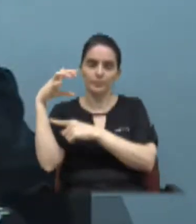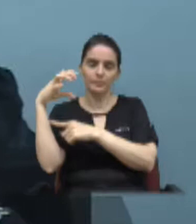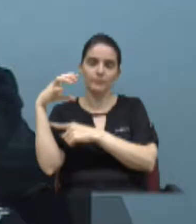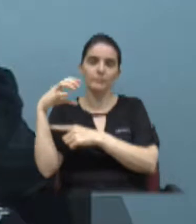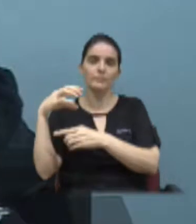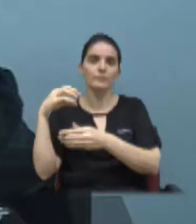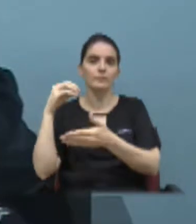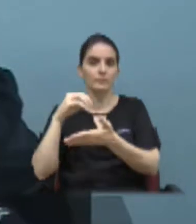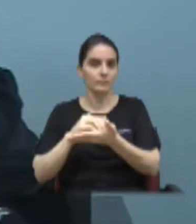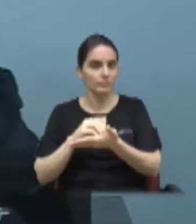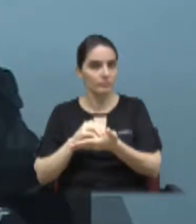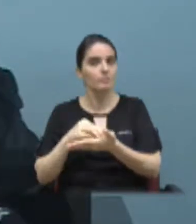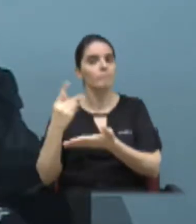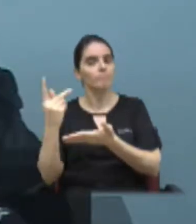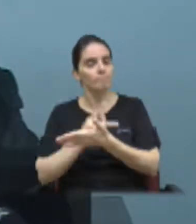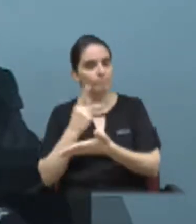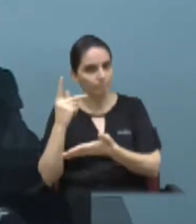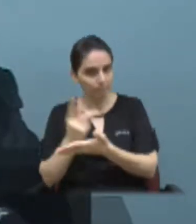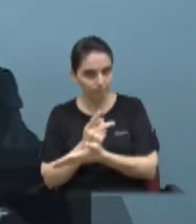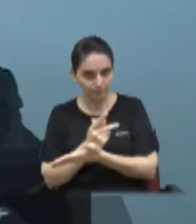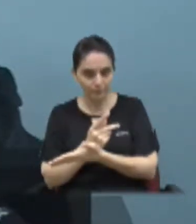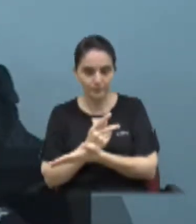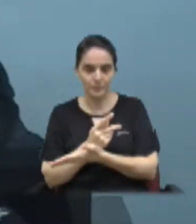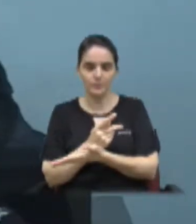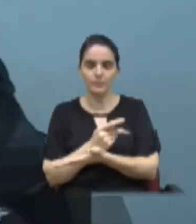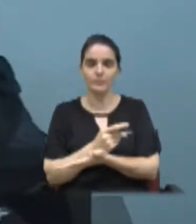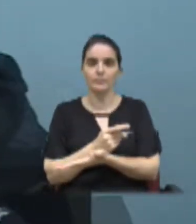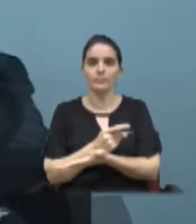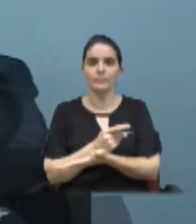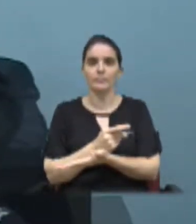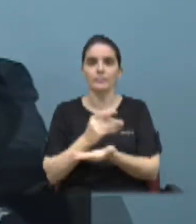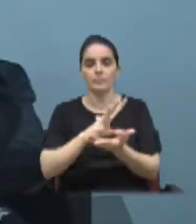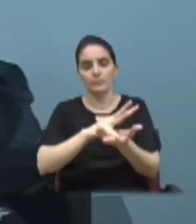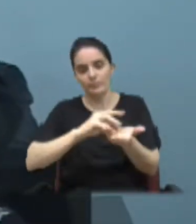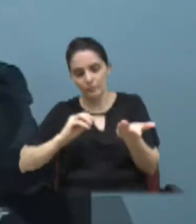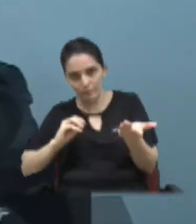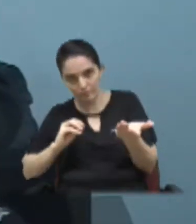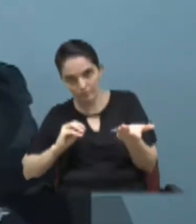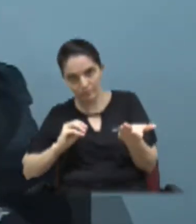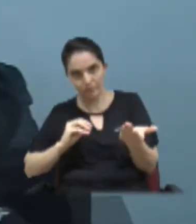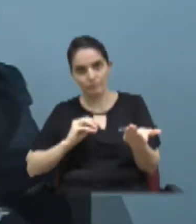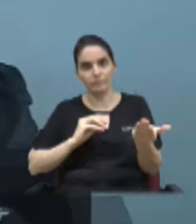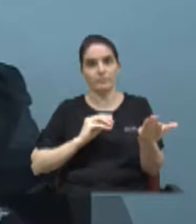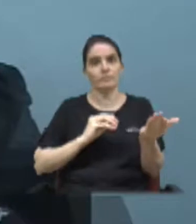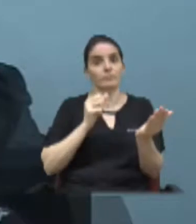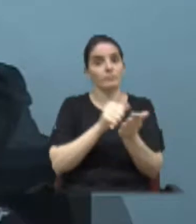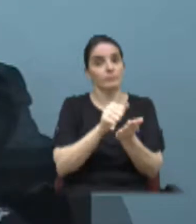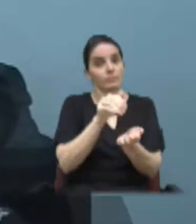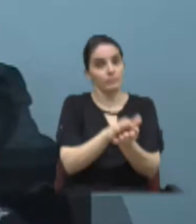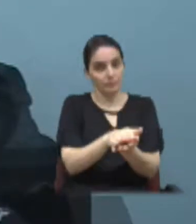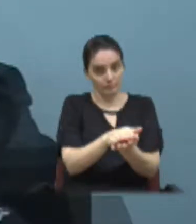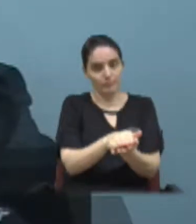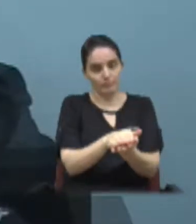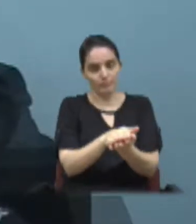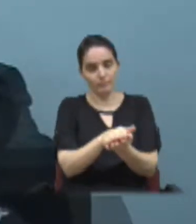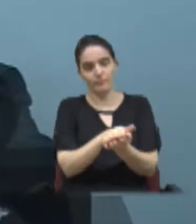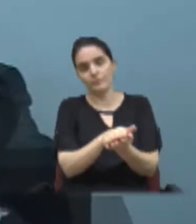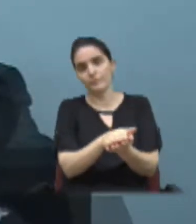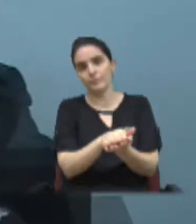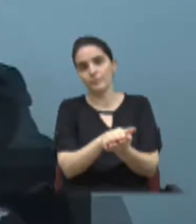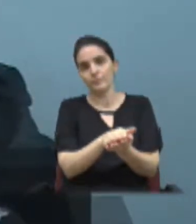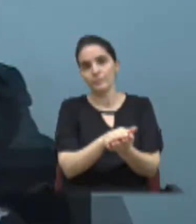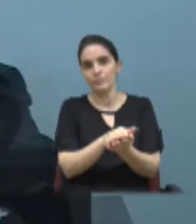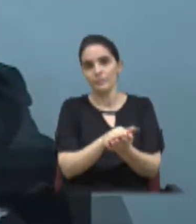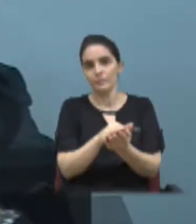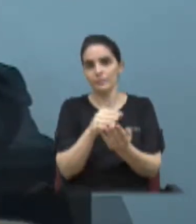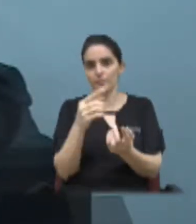um erro formal na emissão, na impressão dos autos da infração. Isto nas duas